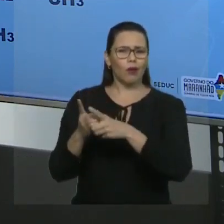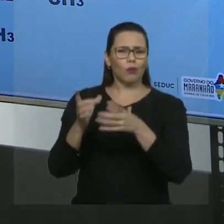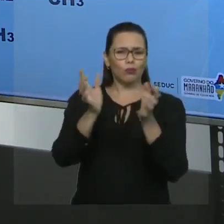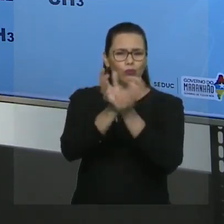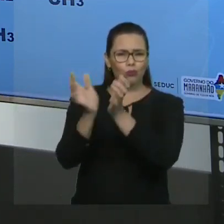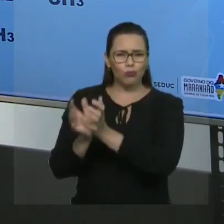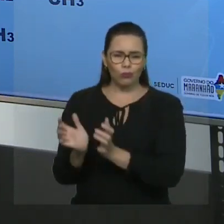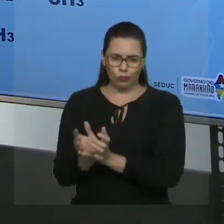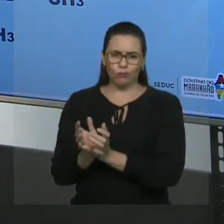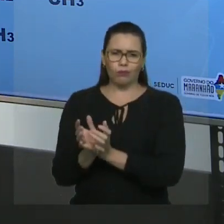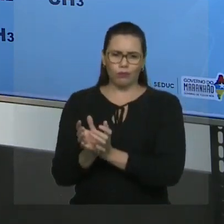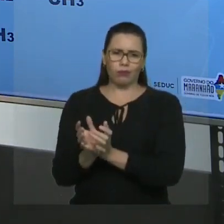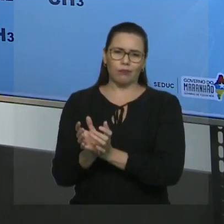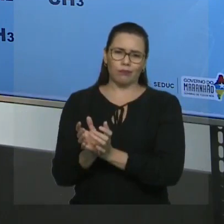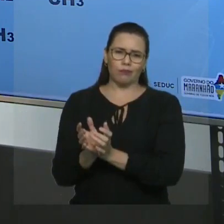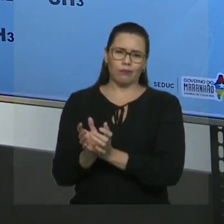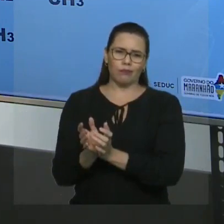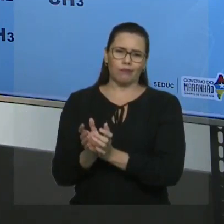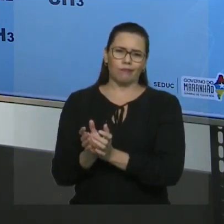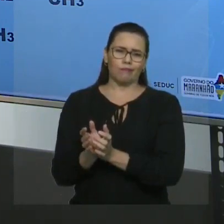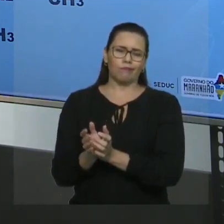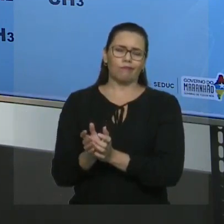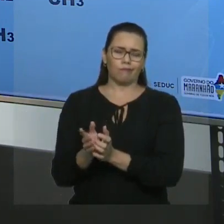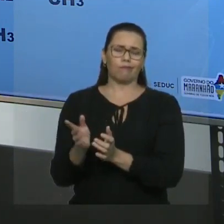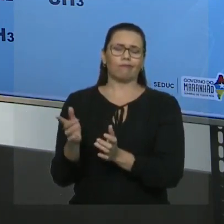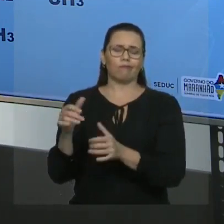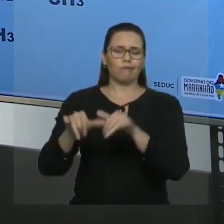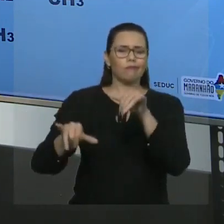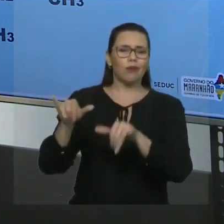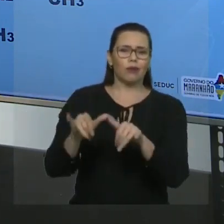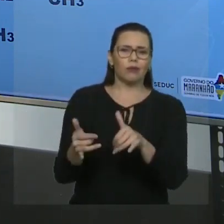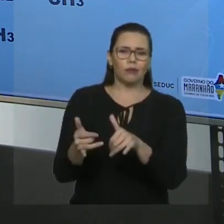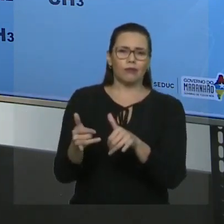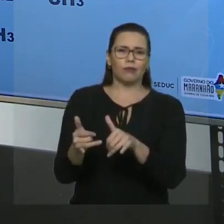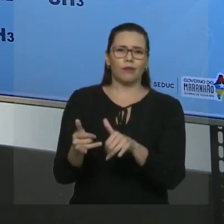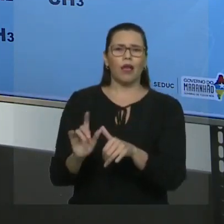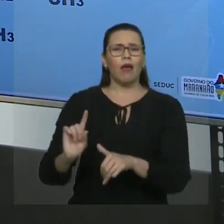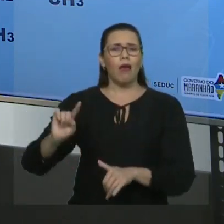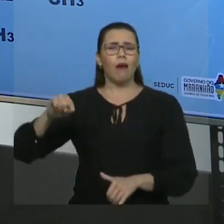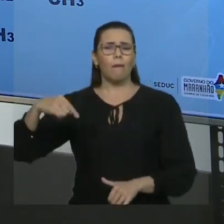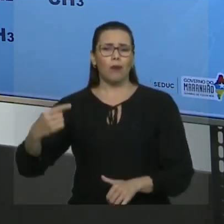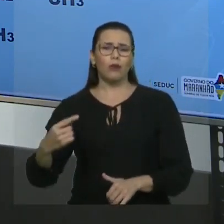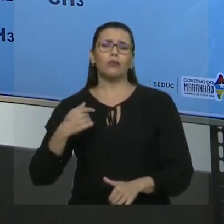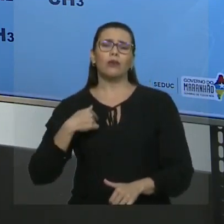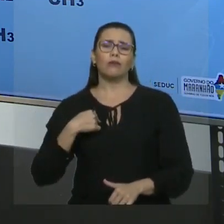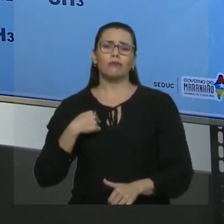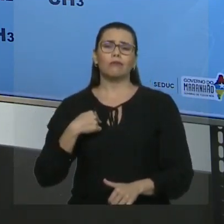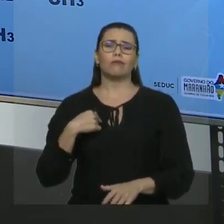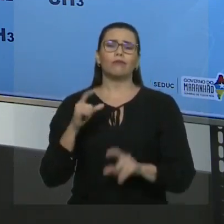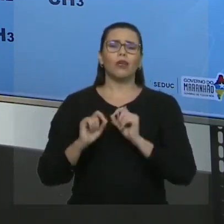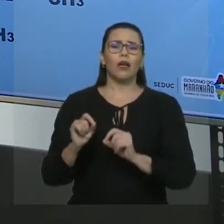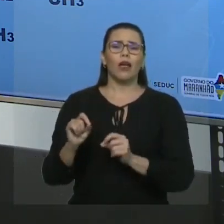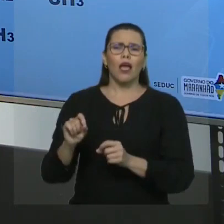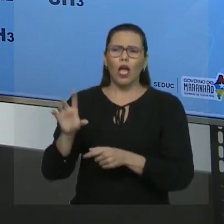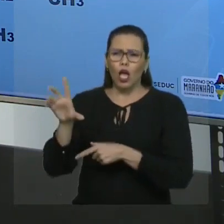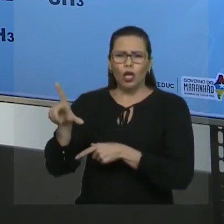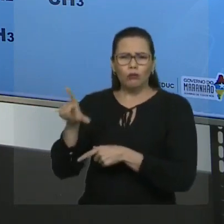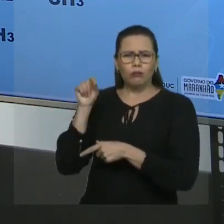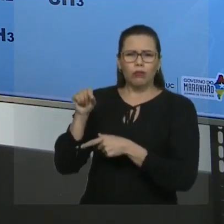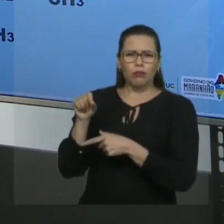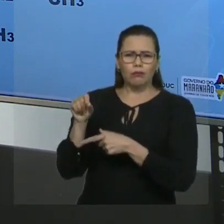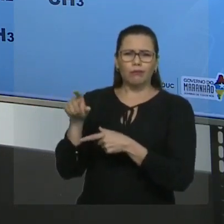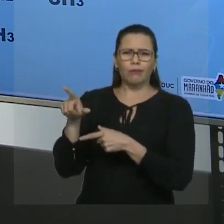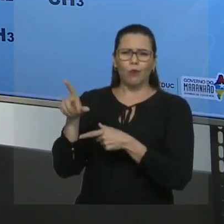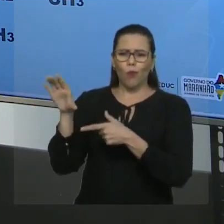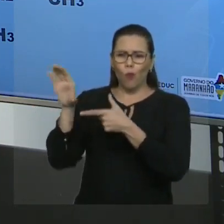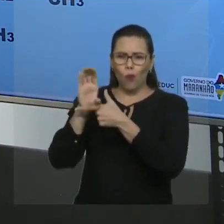orgânicos ligados a ela. E, no segundo momento, eu vou numerar a cadeia principal. Como faço? Por que eu tenho que numerar a cadeia